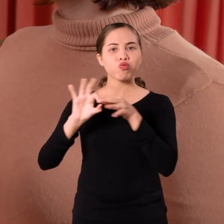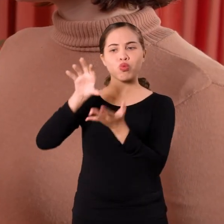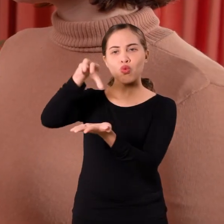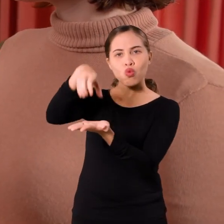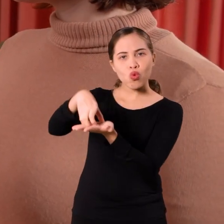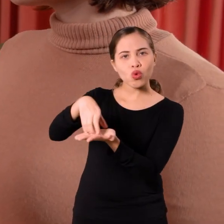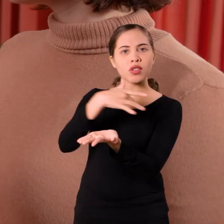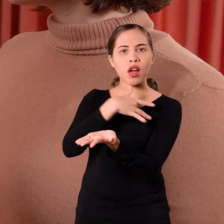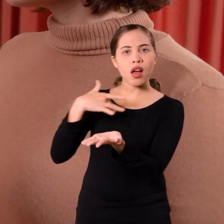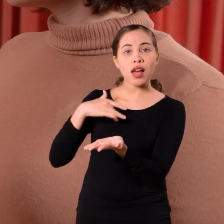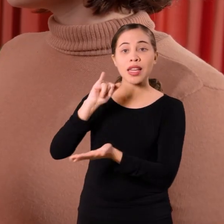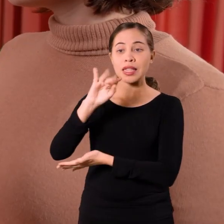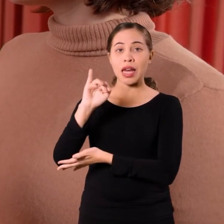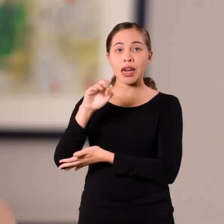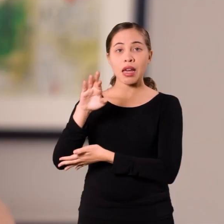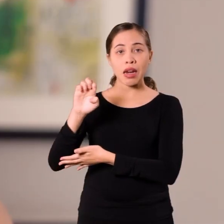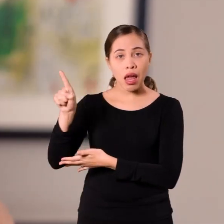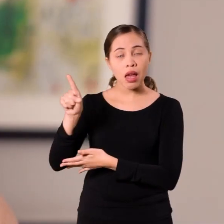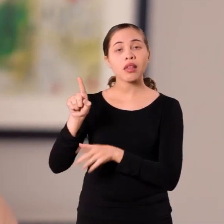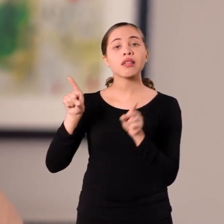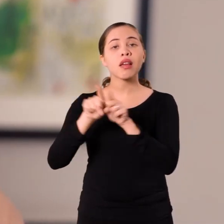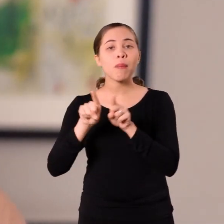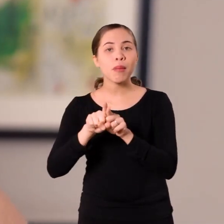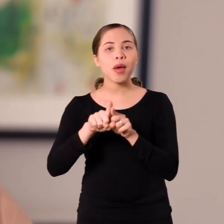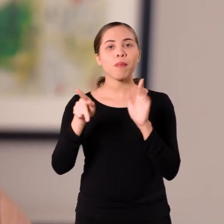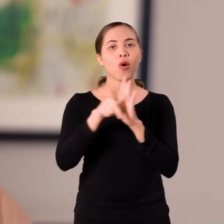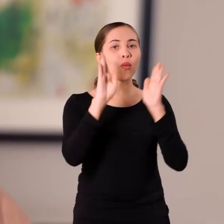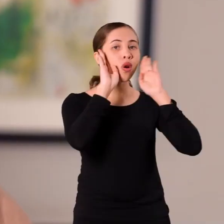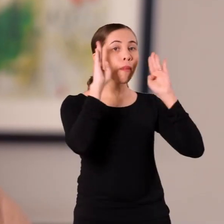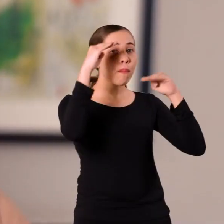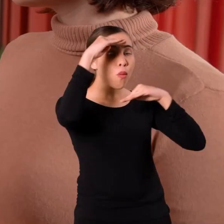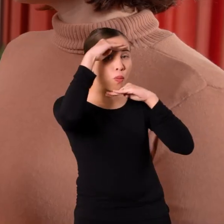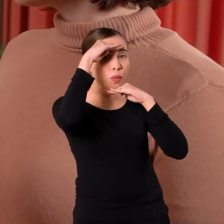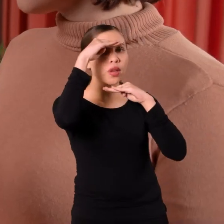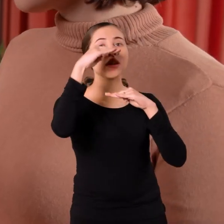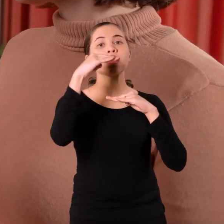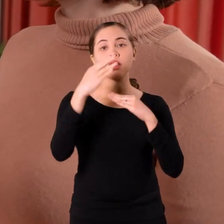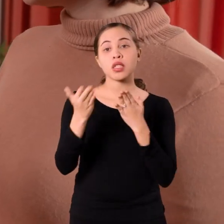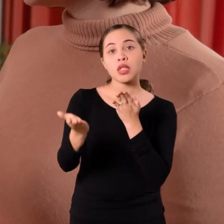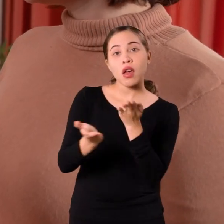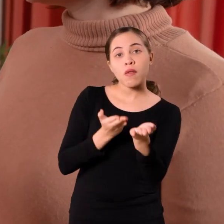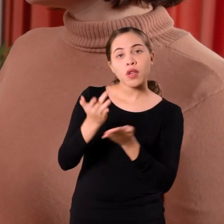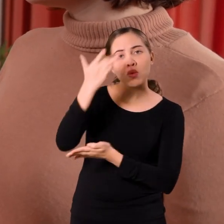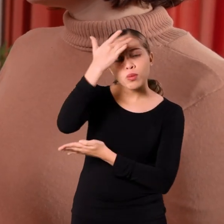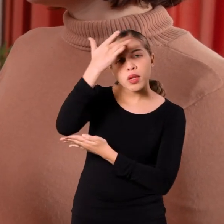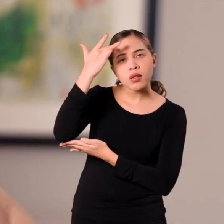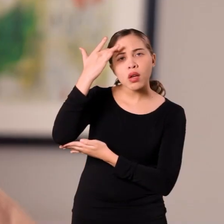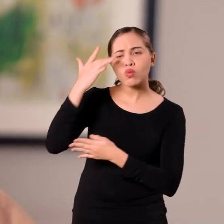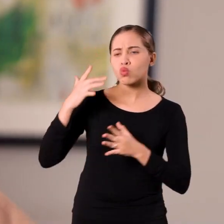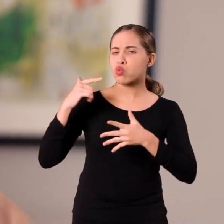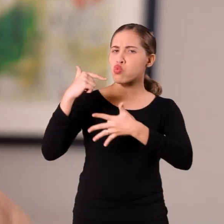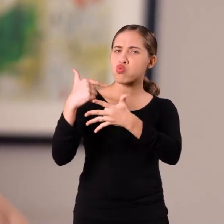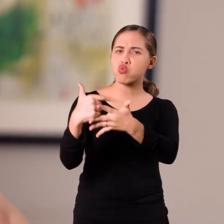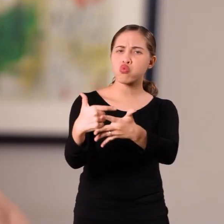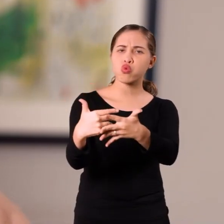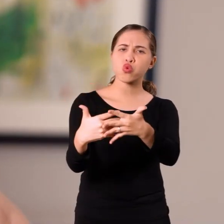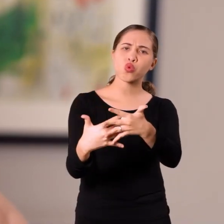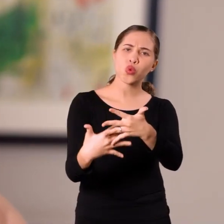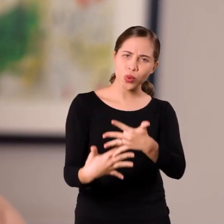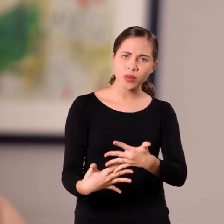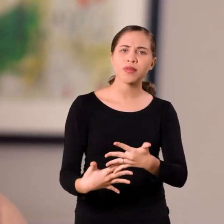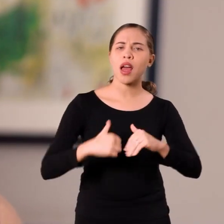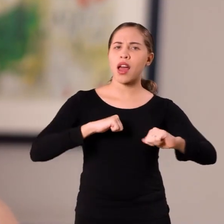Unidade de Saúde do Itararé, a Unidade de Saúde de Camobi, Serviço de Saúde Mental e tantas